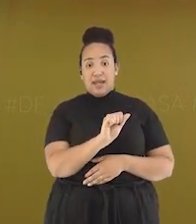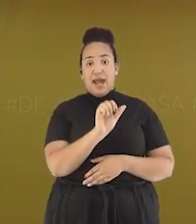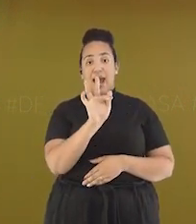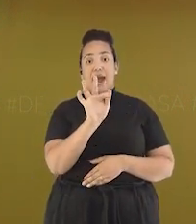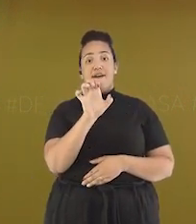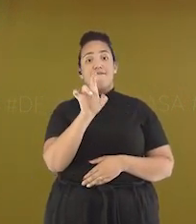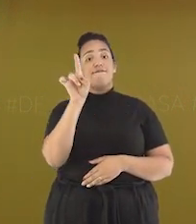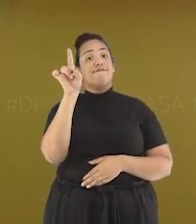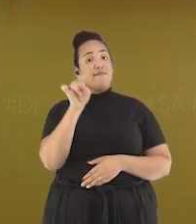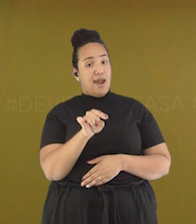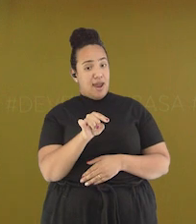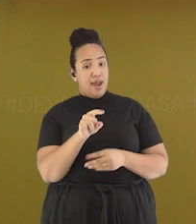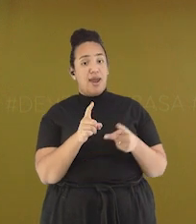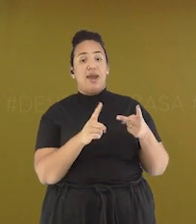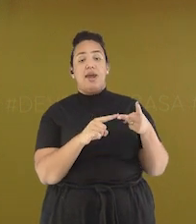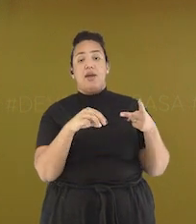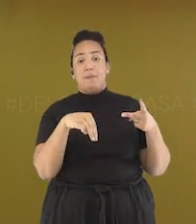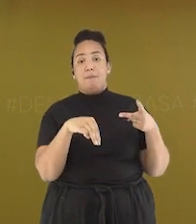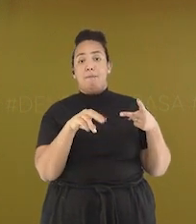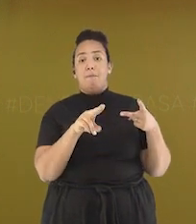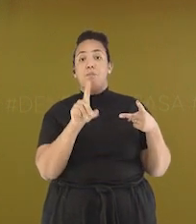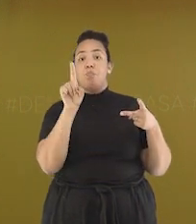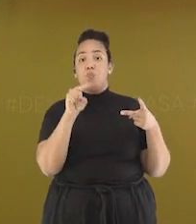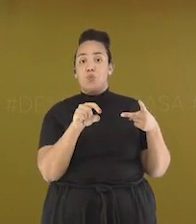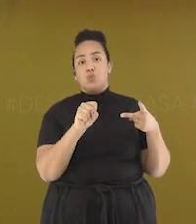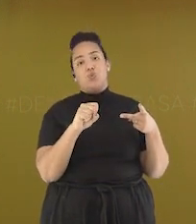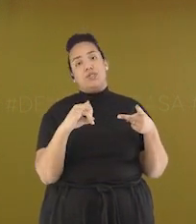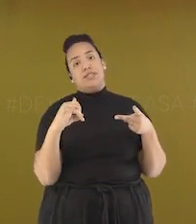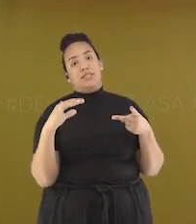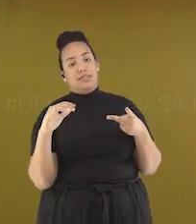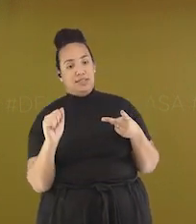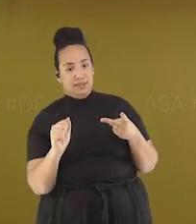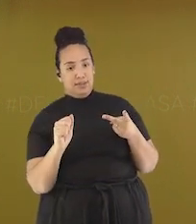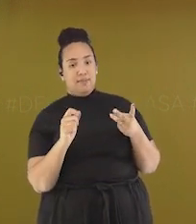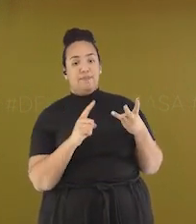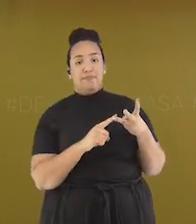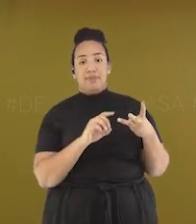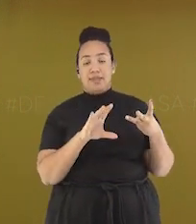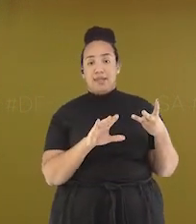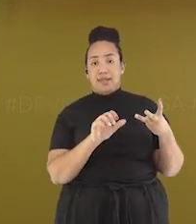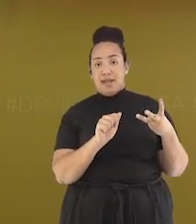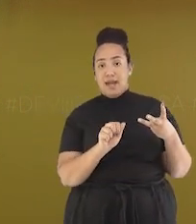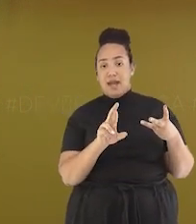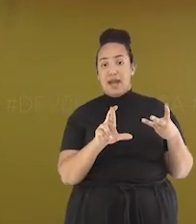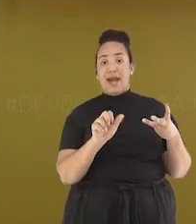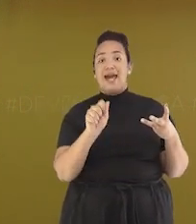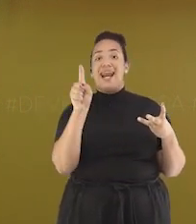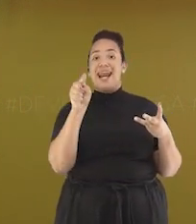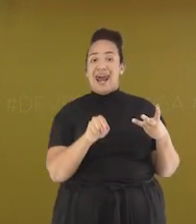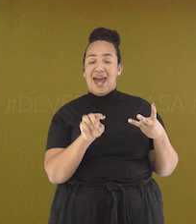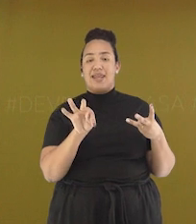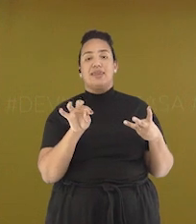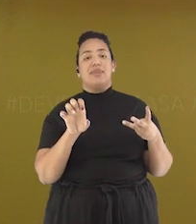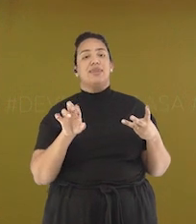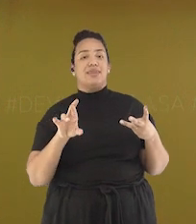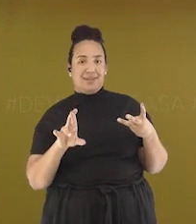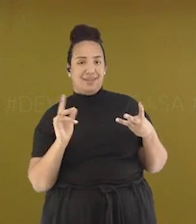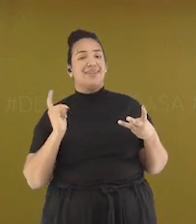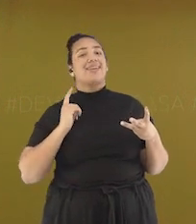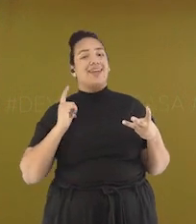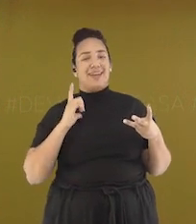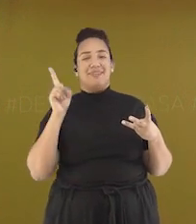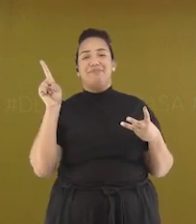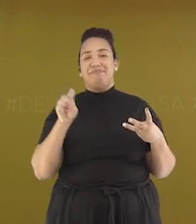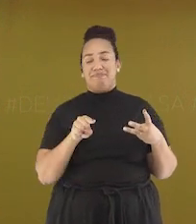caráter e música são acentuadas com acento agudo. Vamos aprender